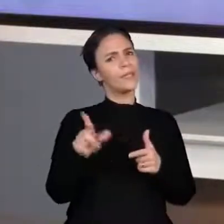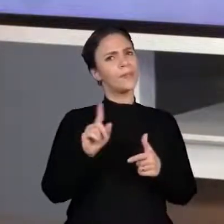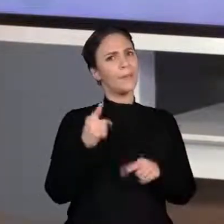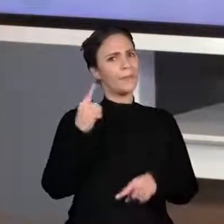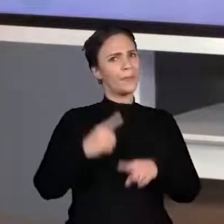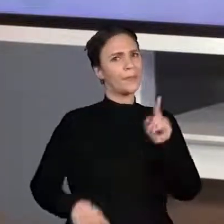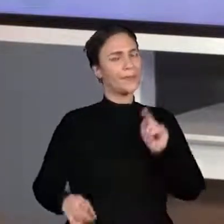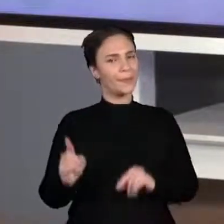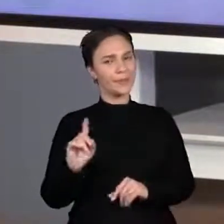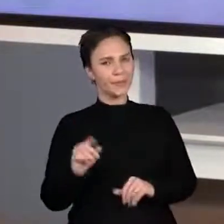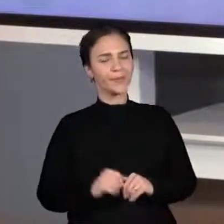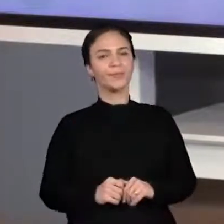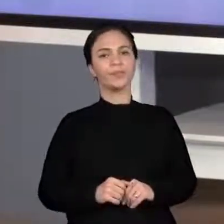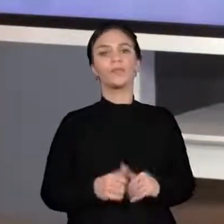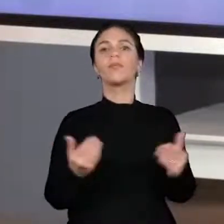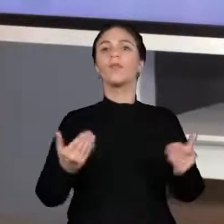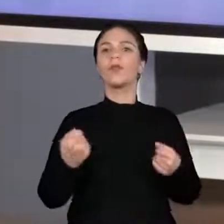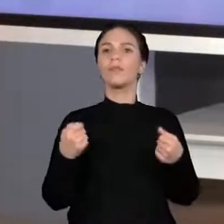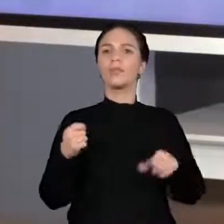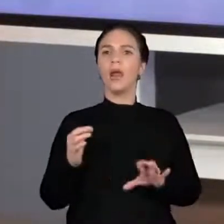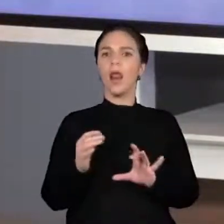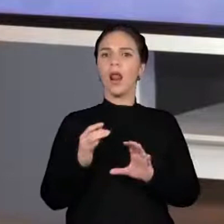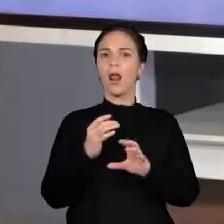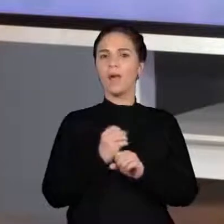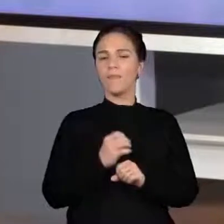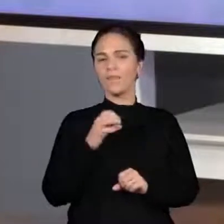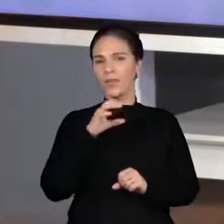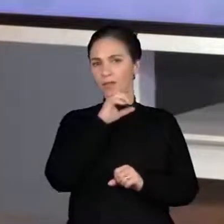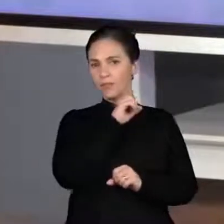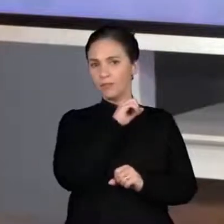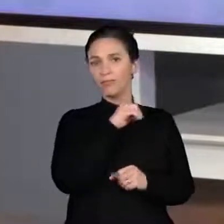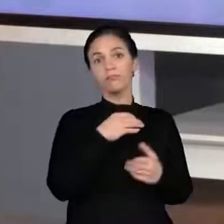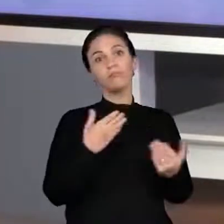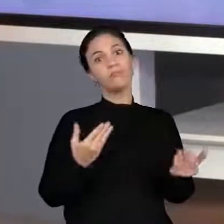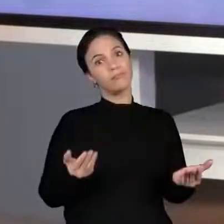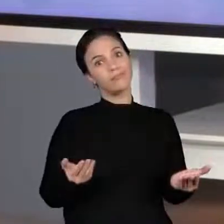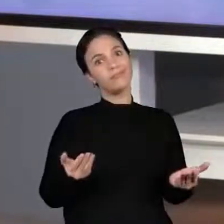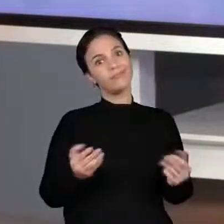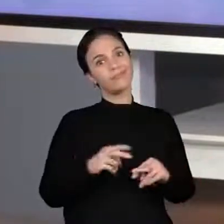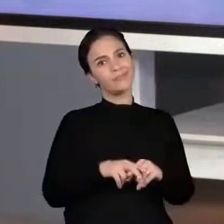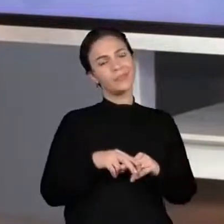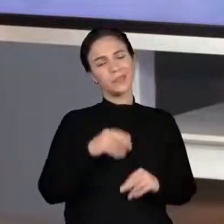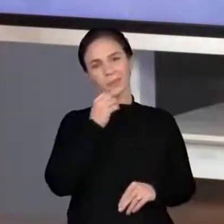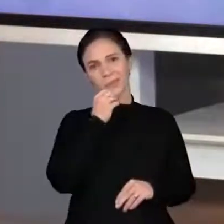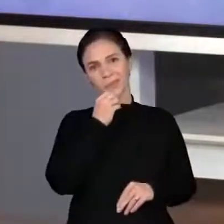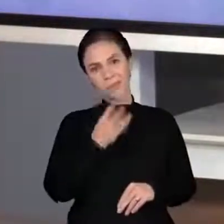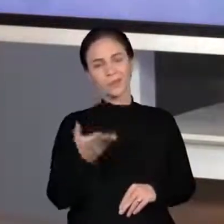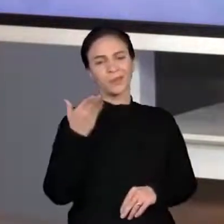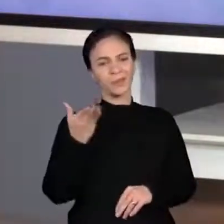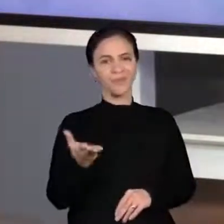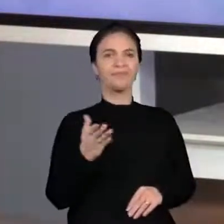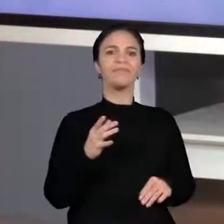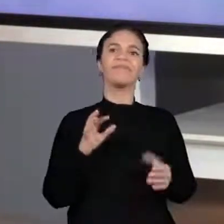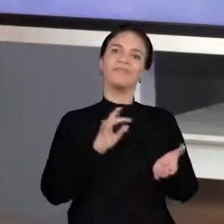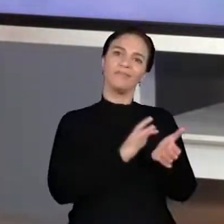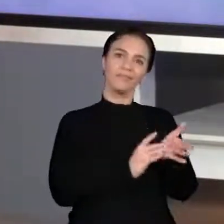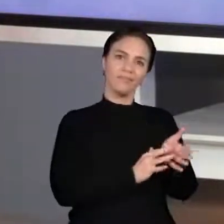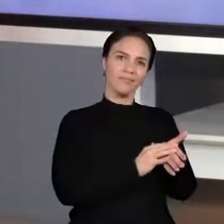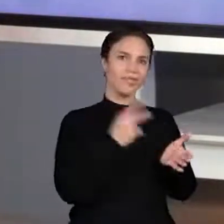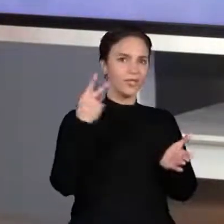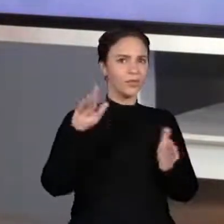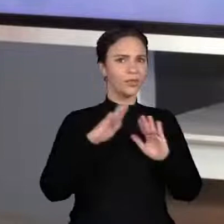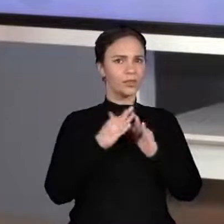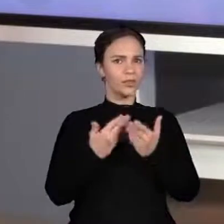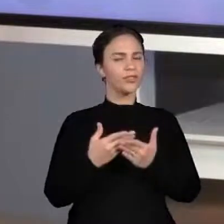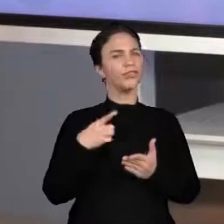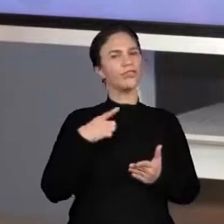Agora, hoje, eu preciso de cálculos rápidos. E nada mais e nada menos do que uma calculadora. Aí, na sua escola, deve ter. Mede